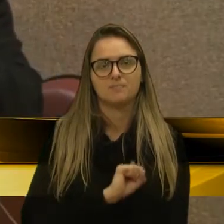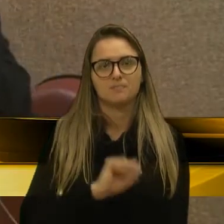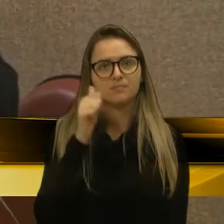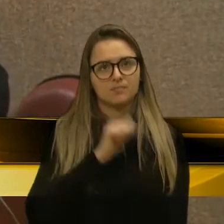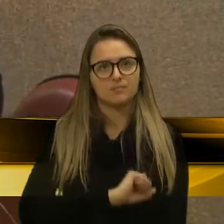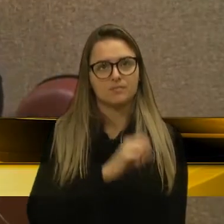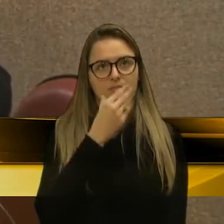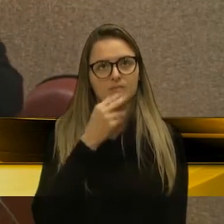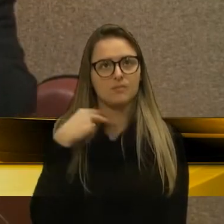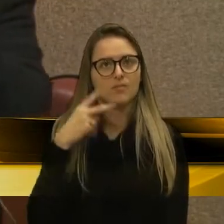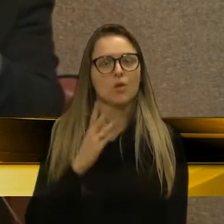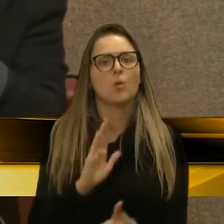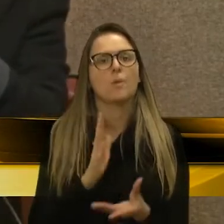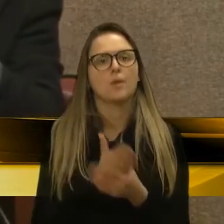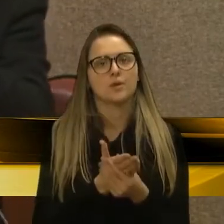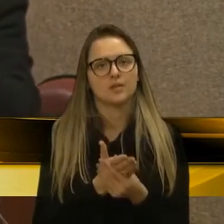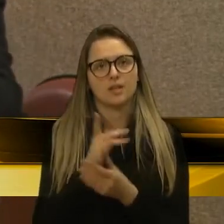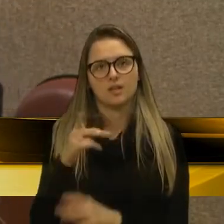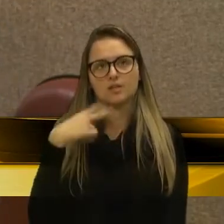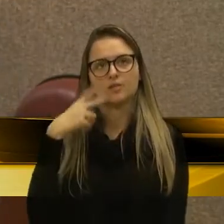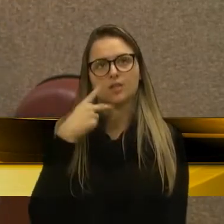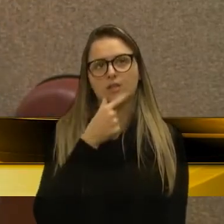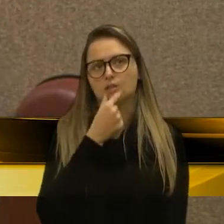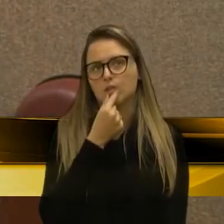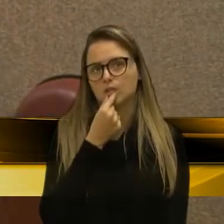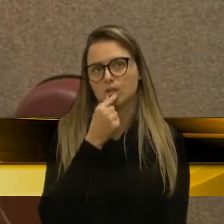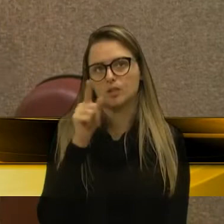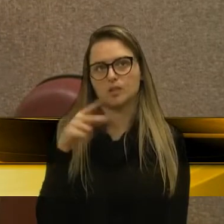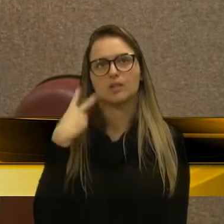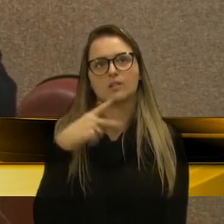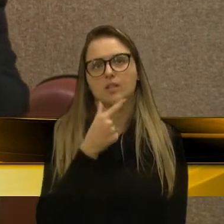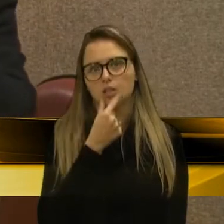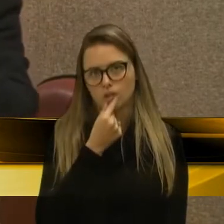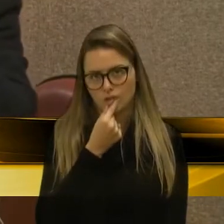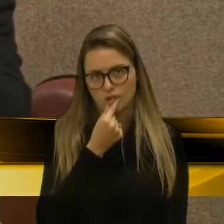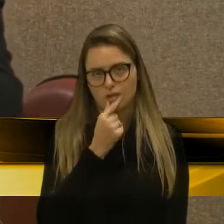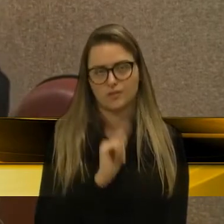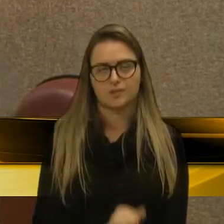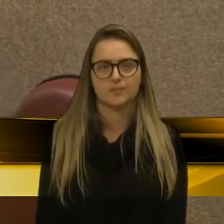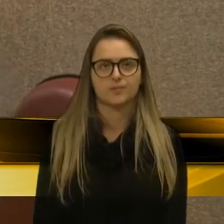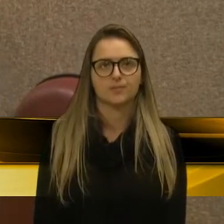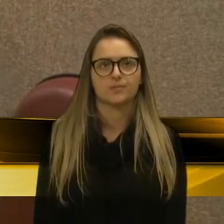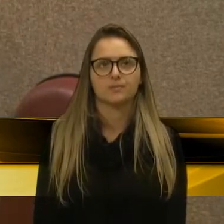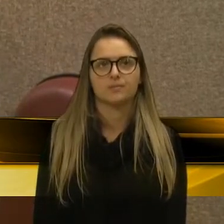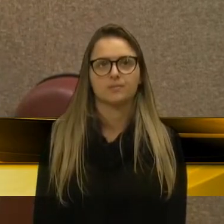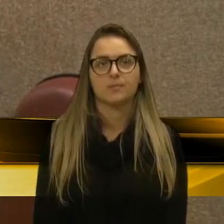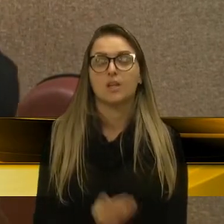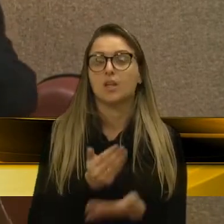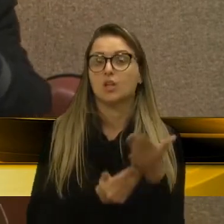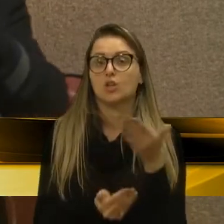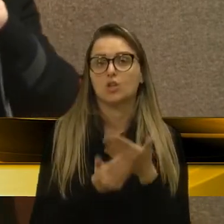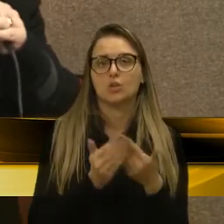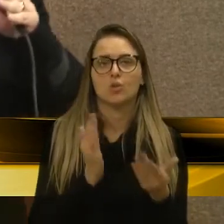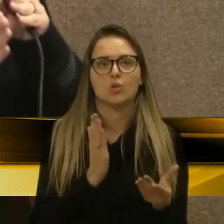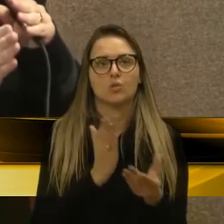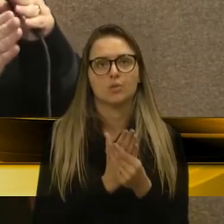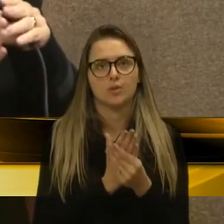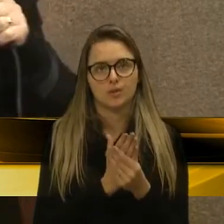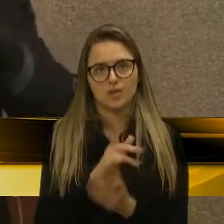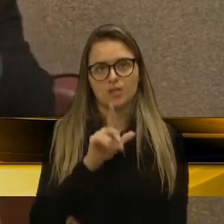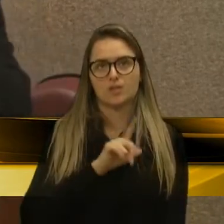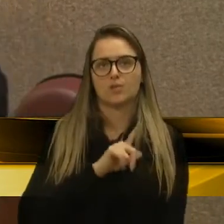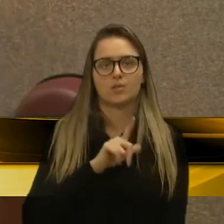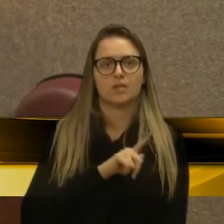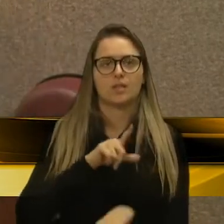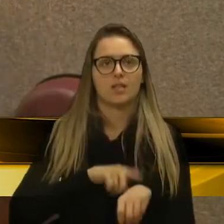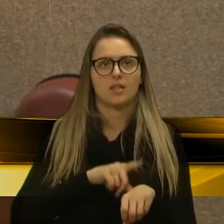o processo, vereador Rodrigo, vereador Rodrigo Beltrão, todo processo ele tem um